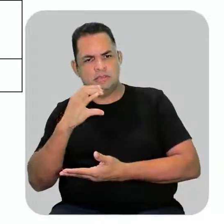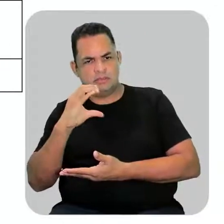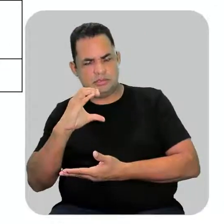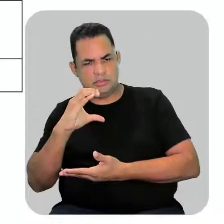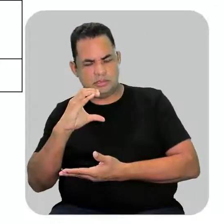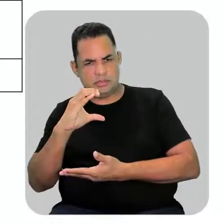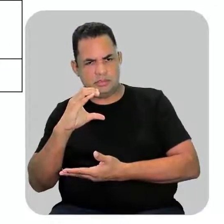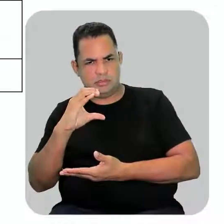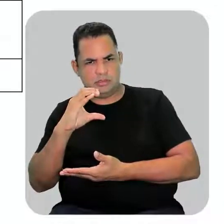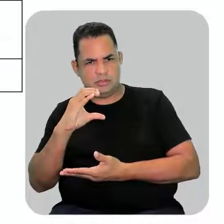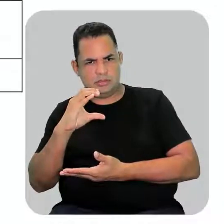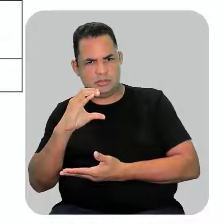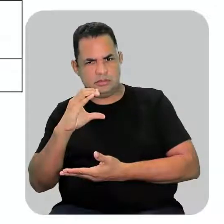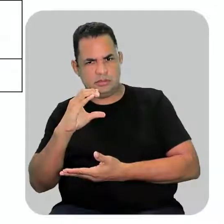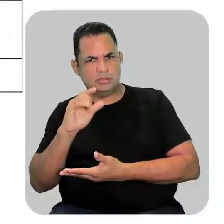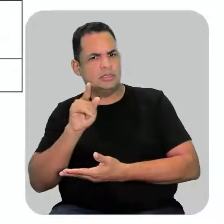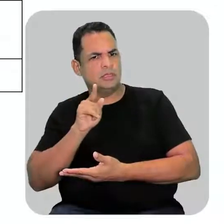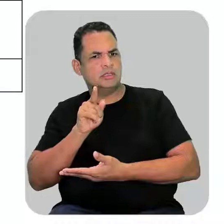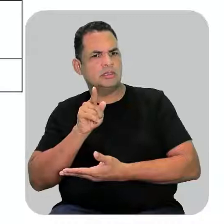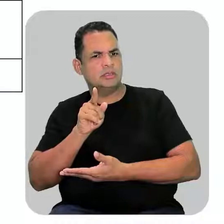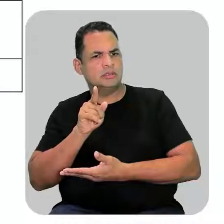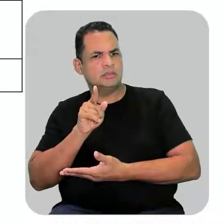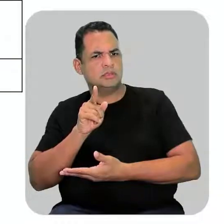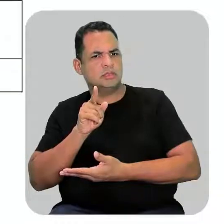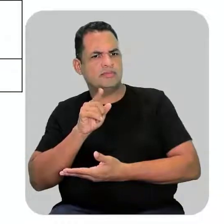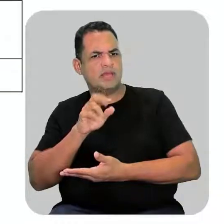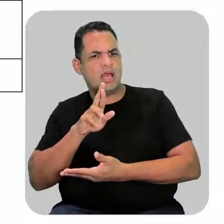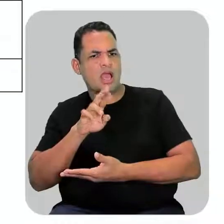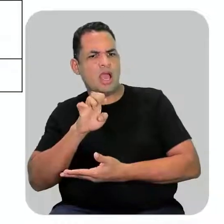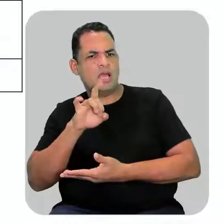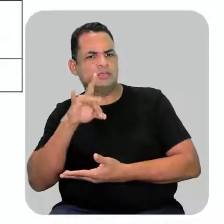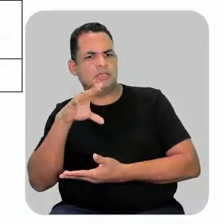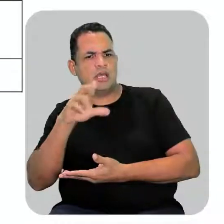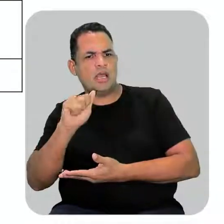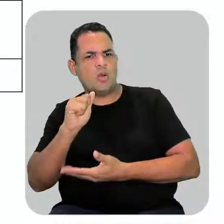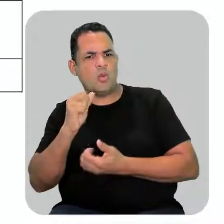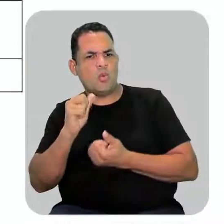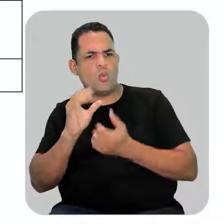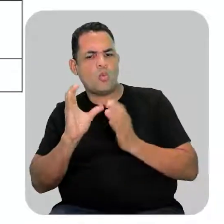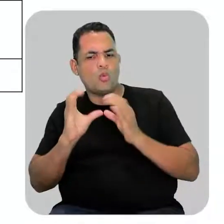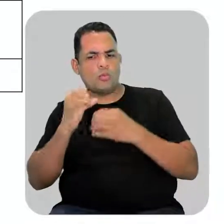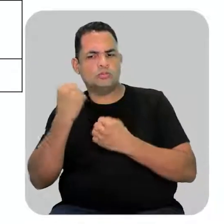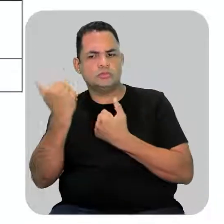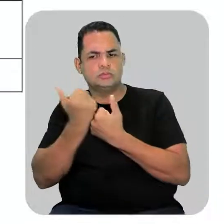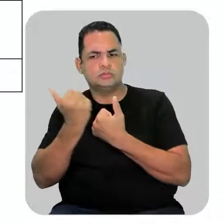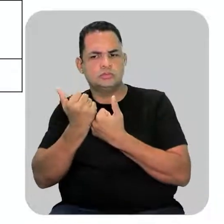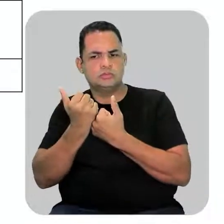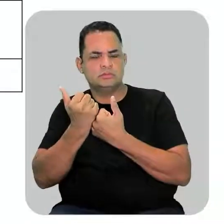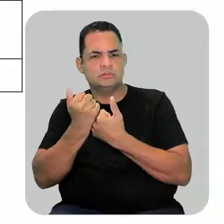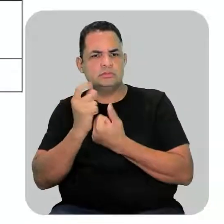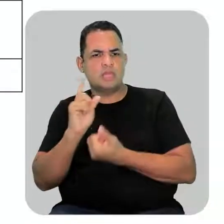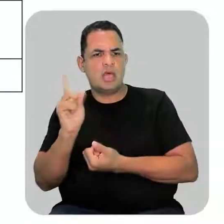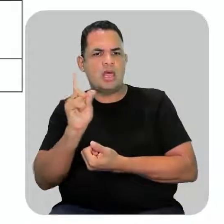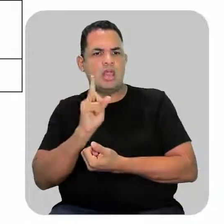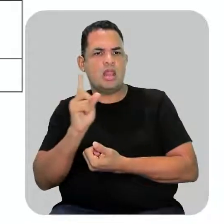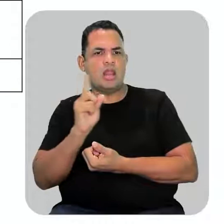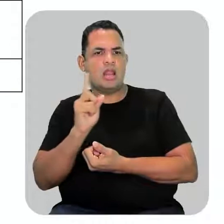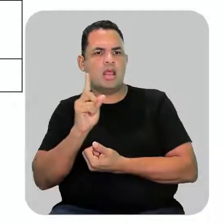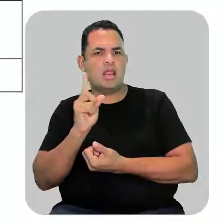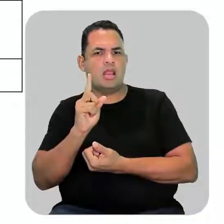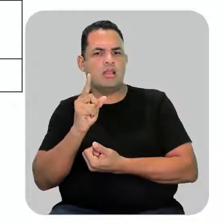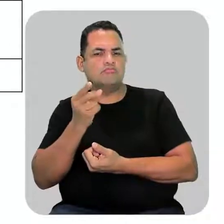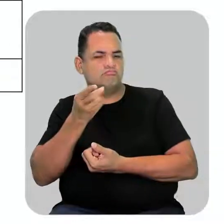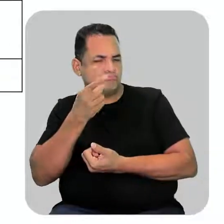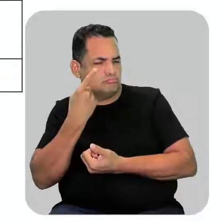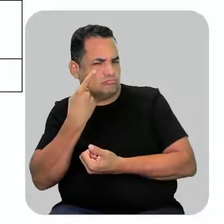Então, ele vai ser um radical, um grupo substituinte? Não. Observem a